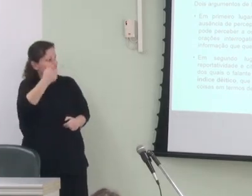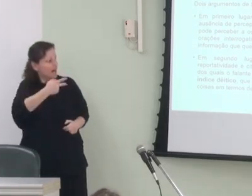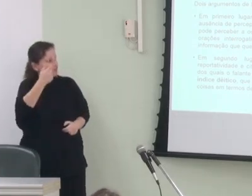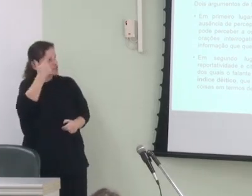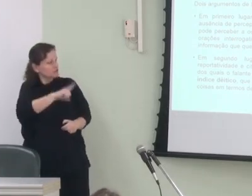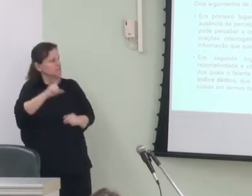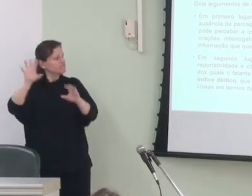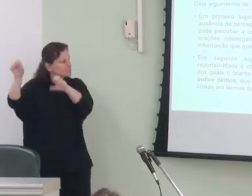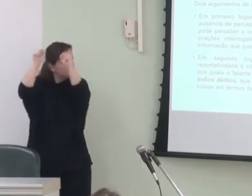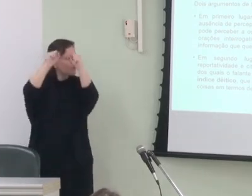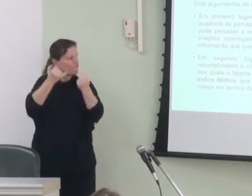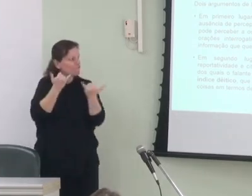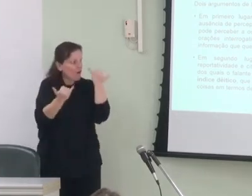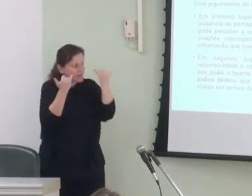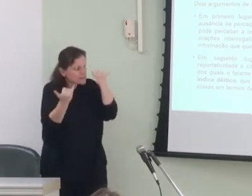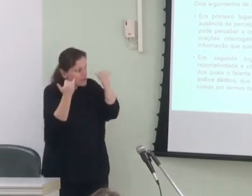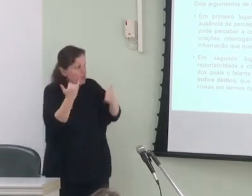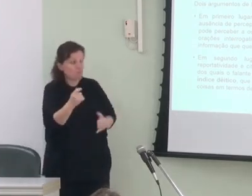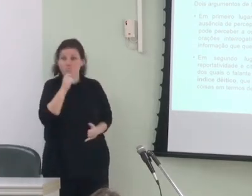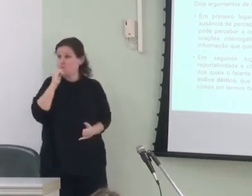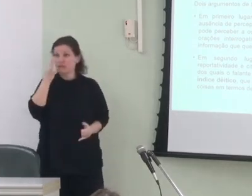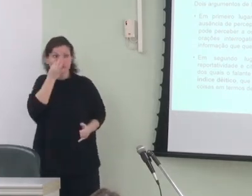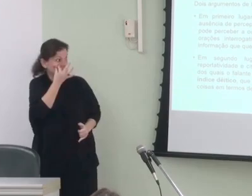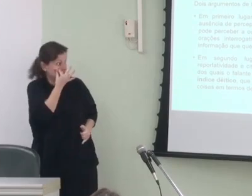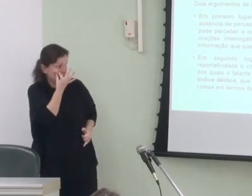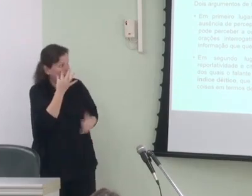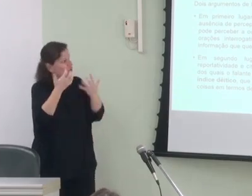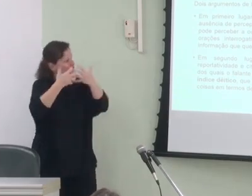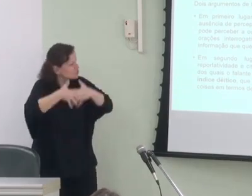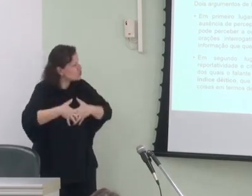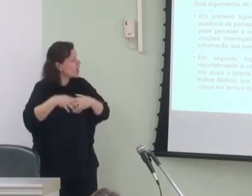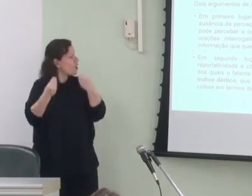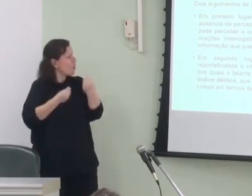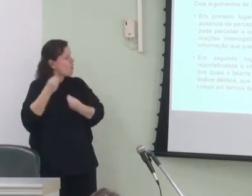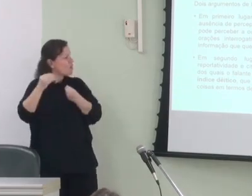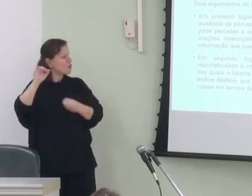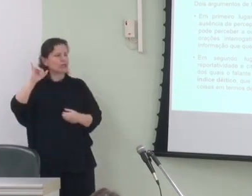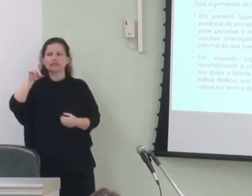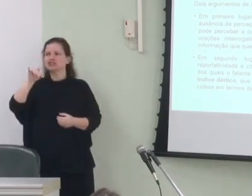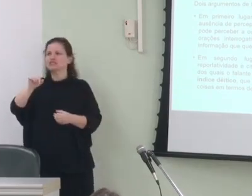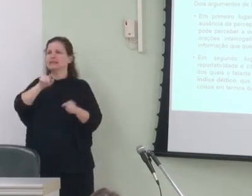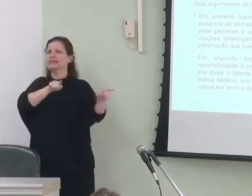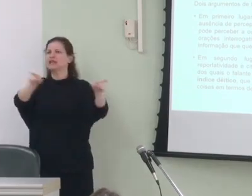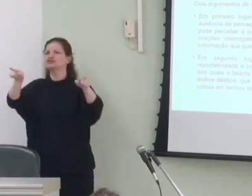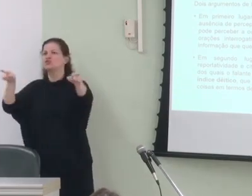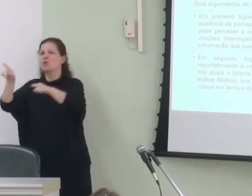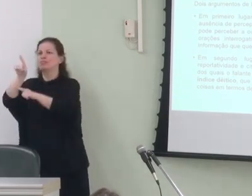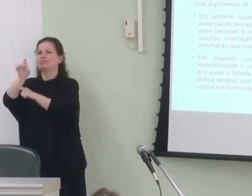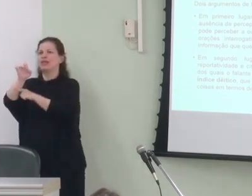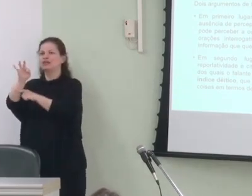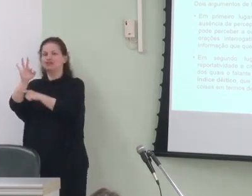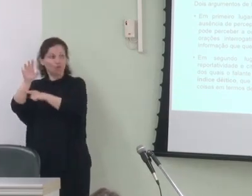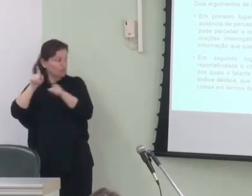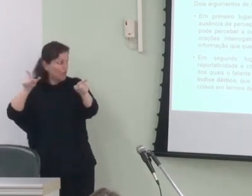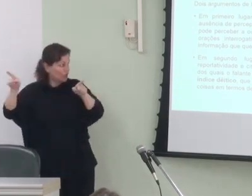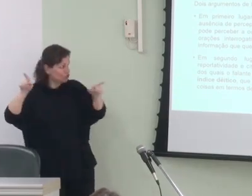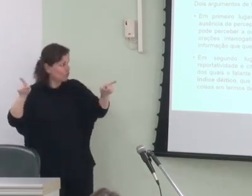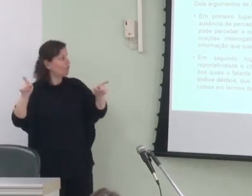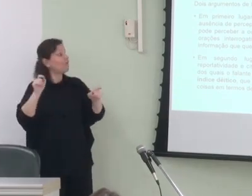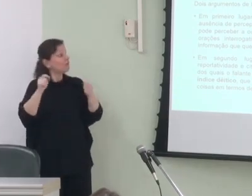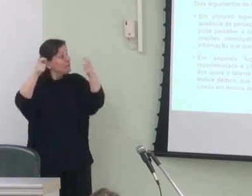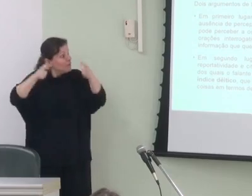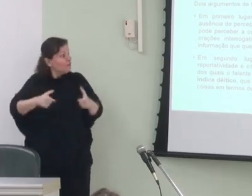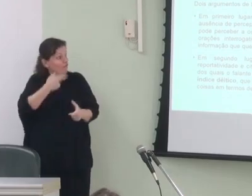obtém a informação o não testemunhado funciona como um índice idêntico isso é muito legal ele situa o